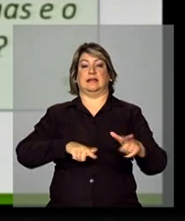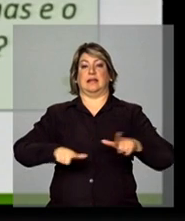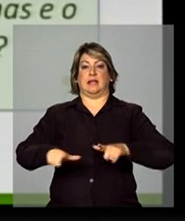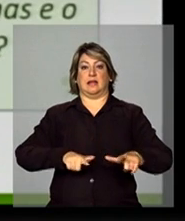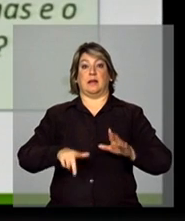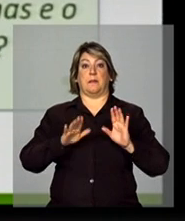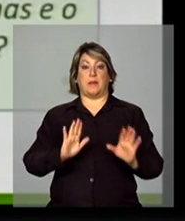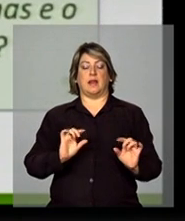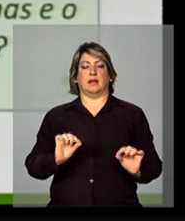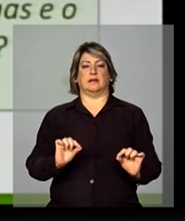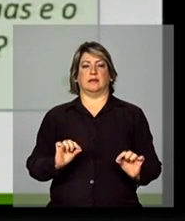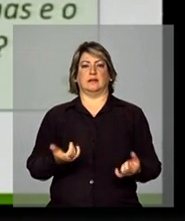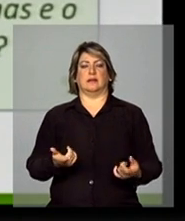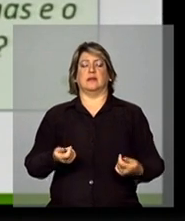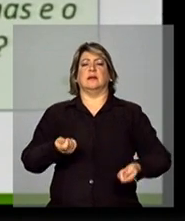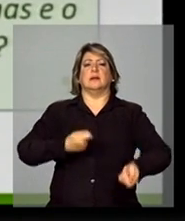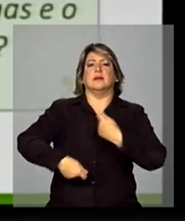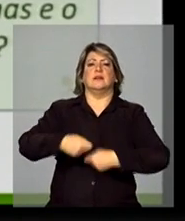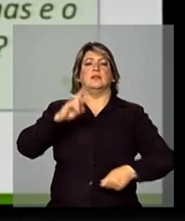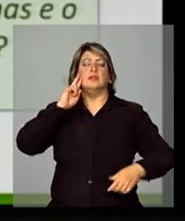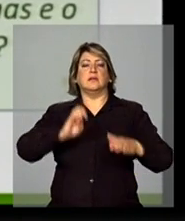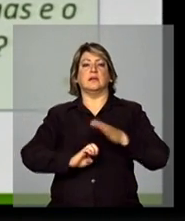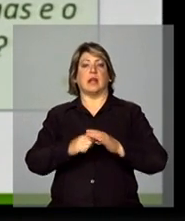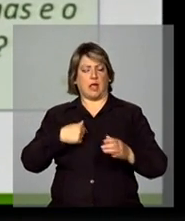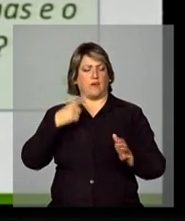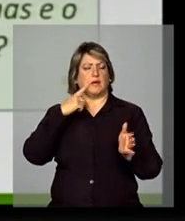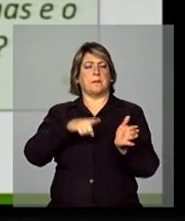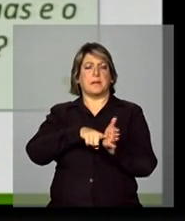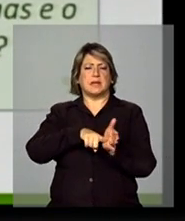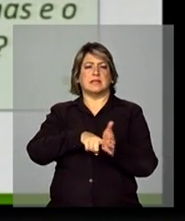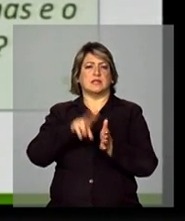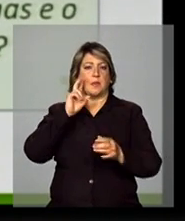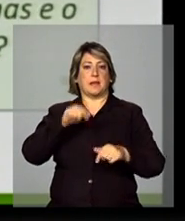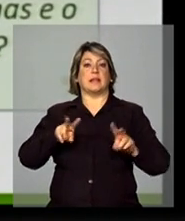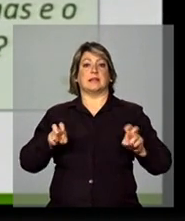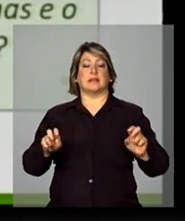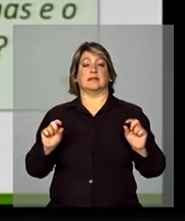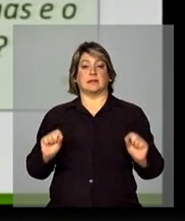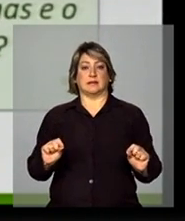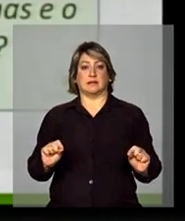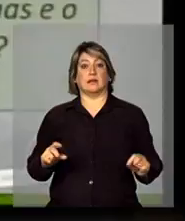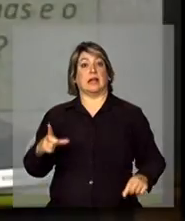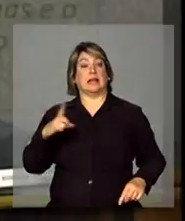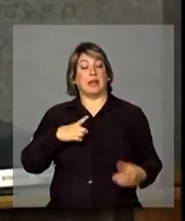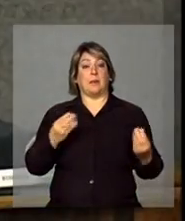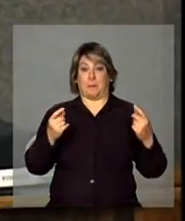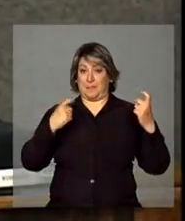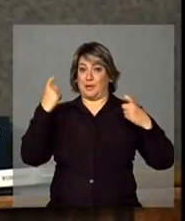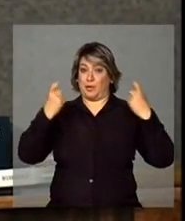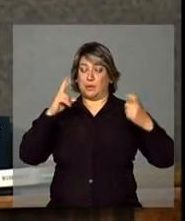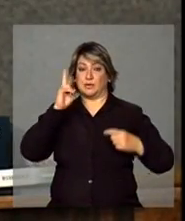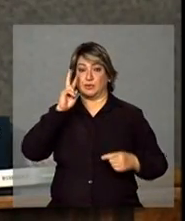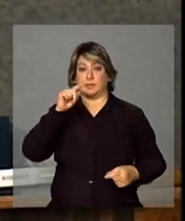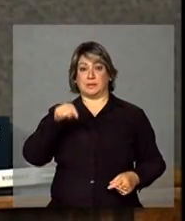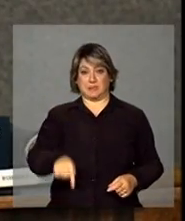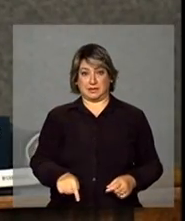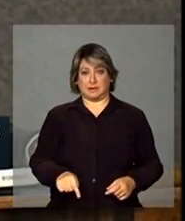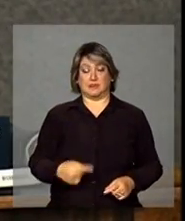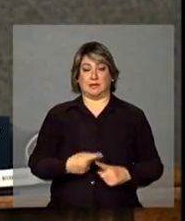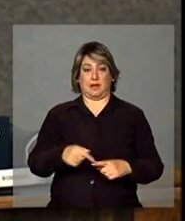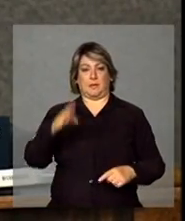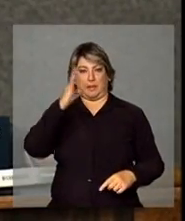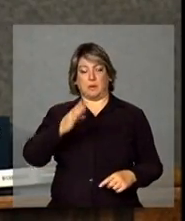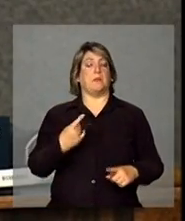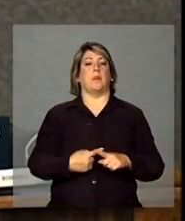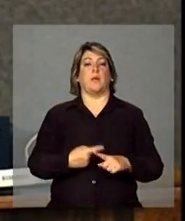Eu confesso a vocês, fiz algumas pesquisas há algum tempo sobre esse tema e ficava bastante preocupado sobre o empreendedorismo no Brasil.